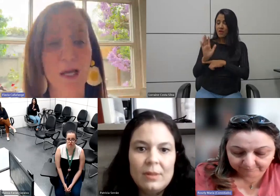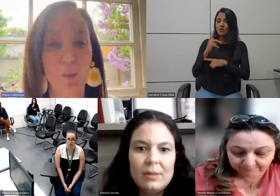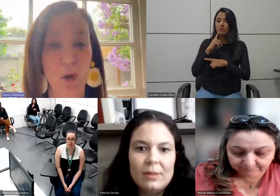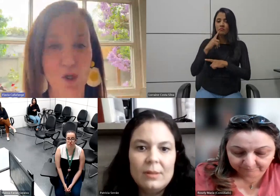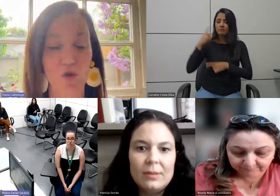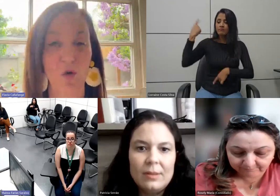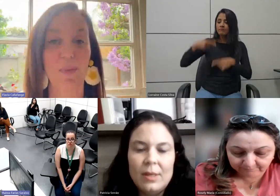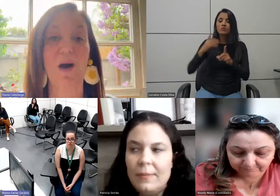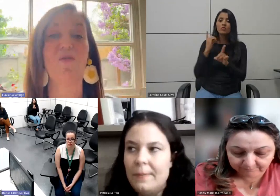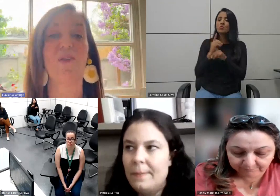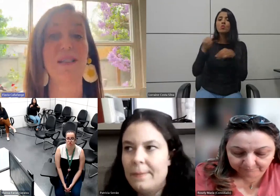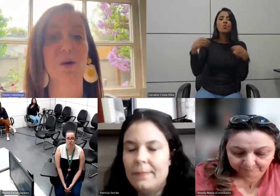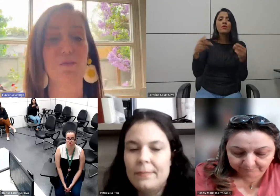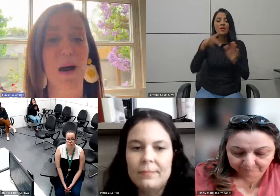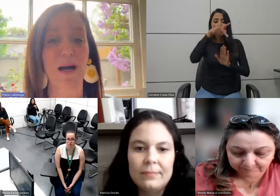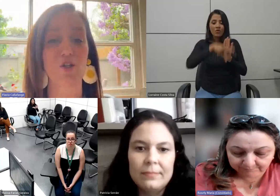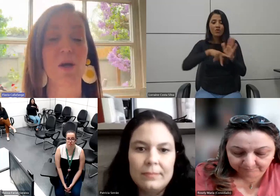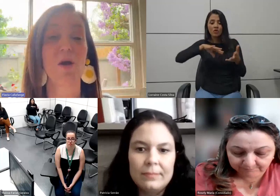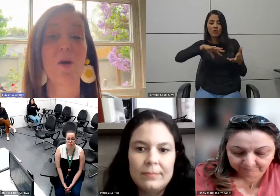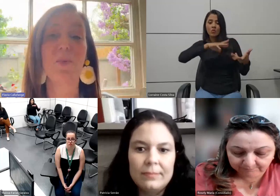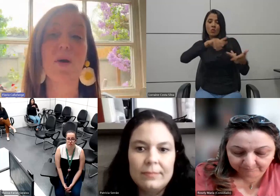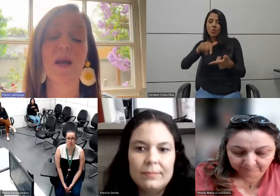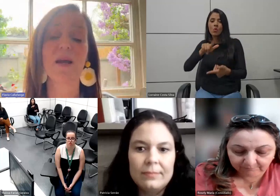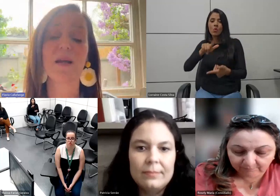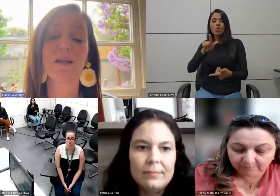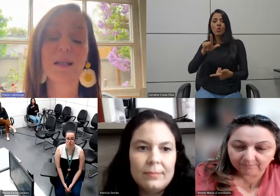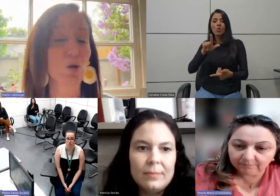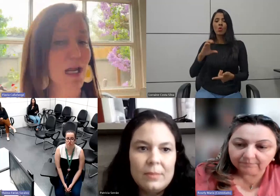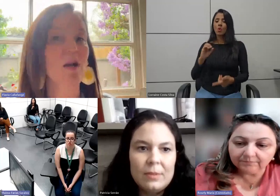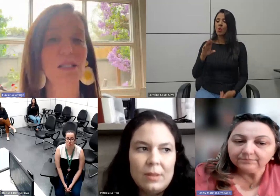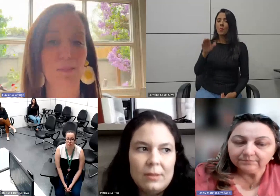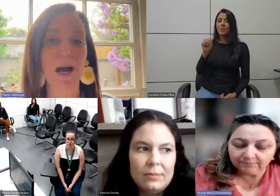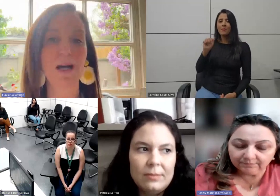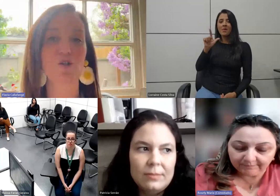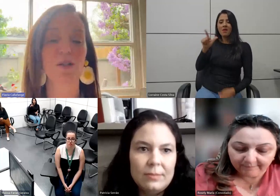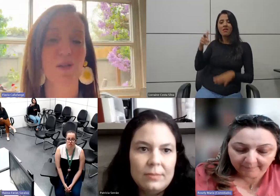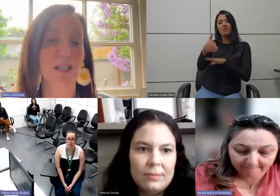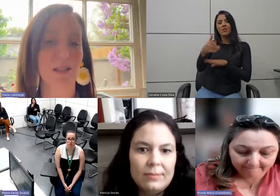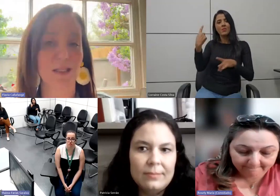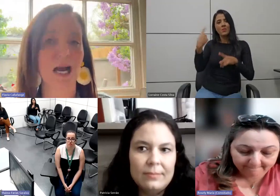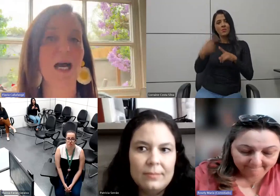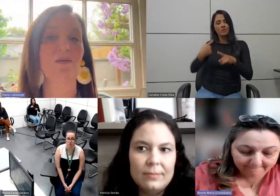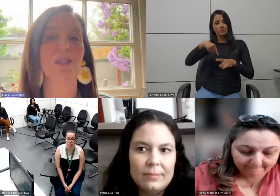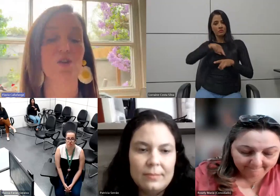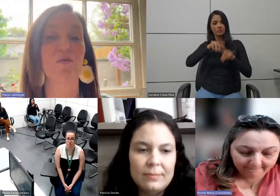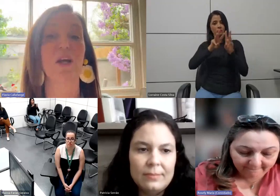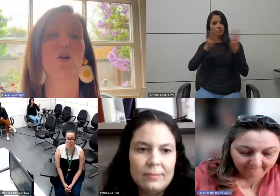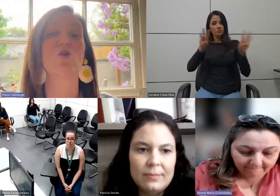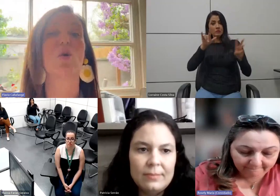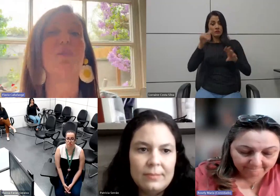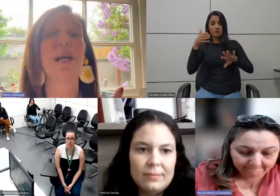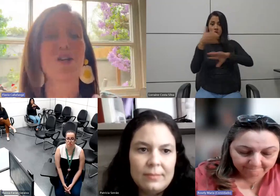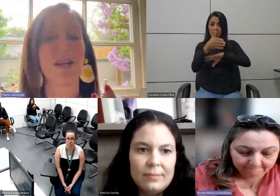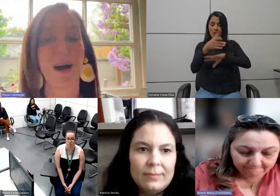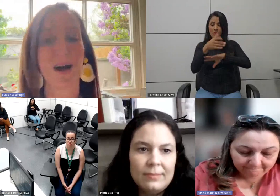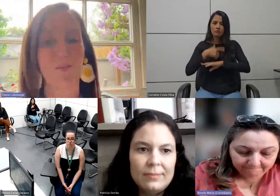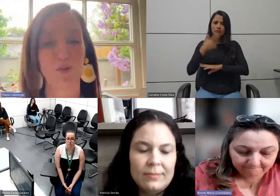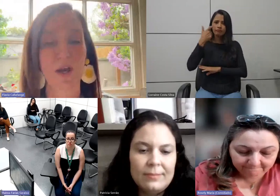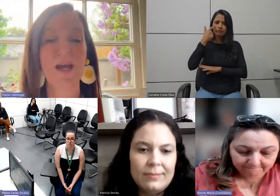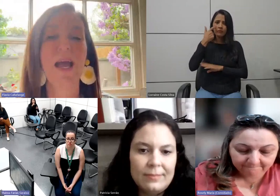descobram o que é o projeto global, façam parte, porque na nossa página, se vocês entrarem, vocês vão ver, nós